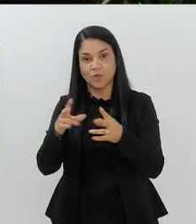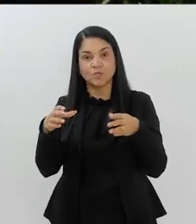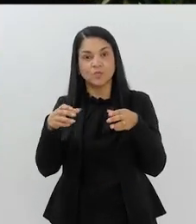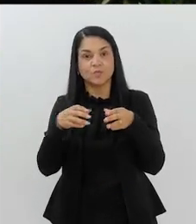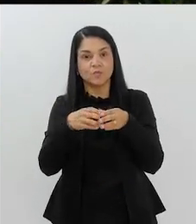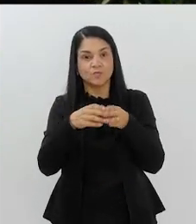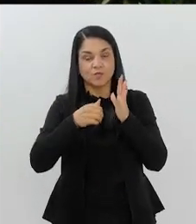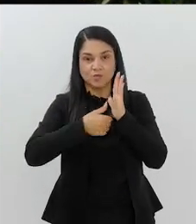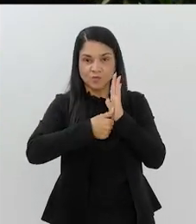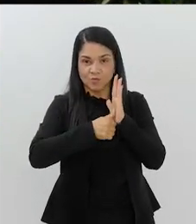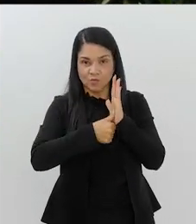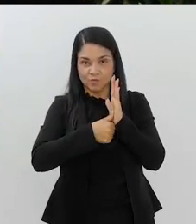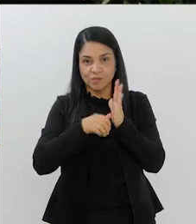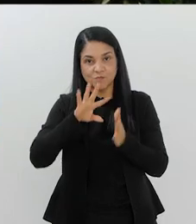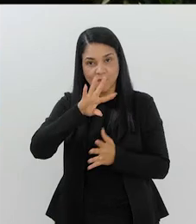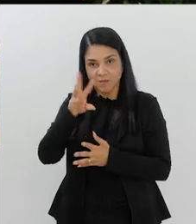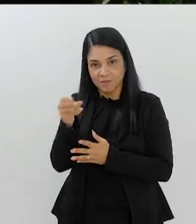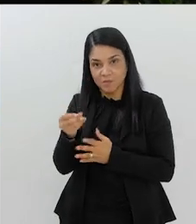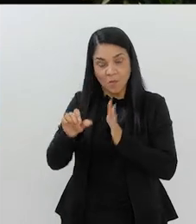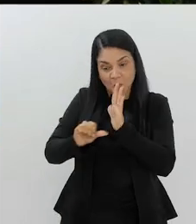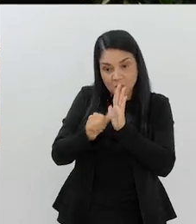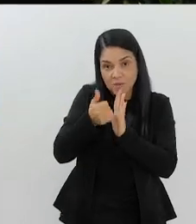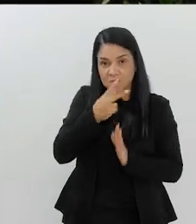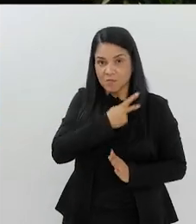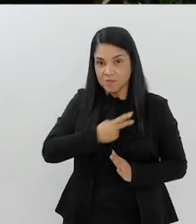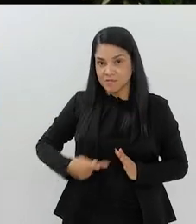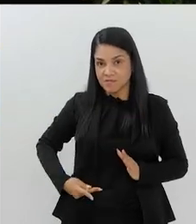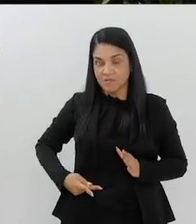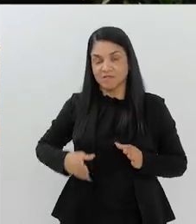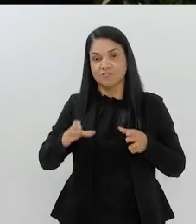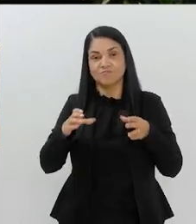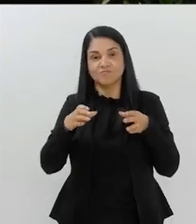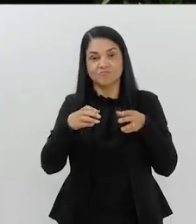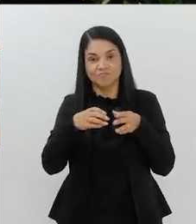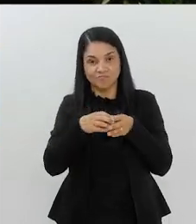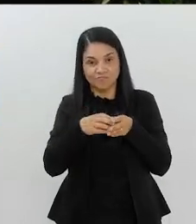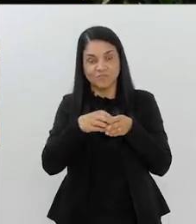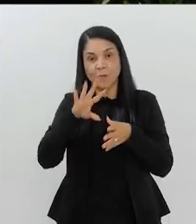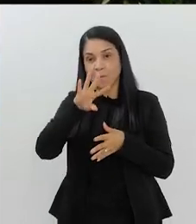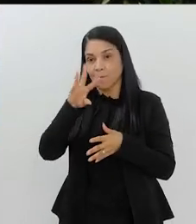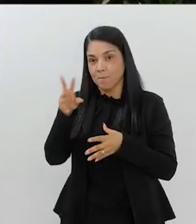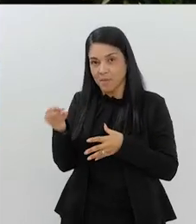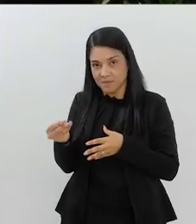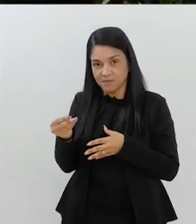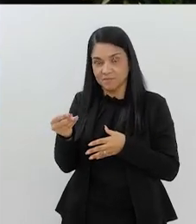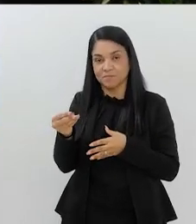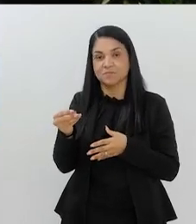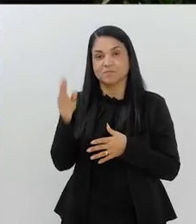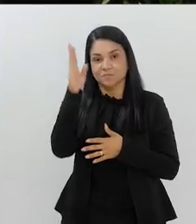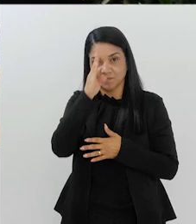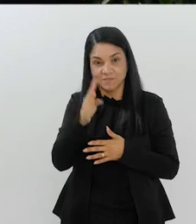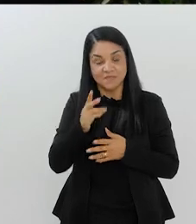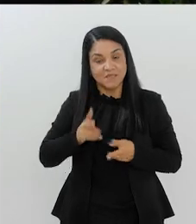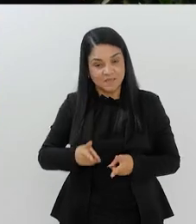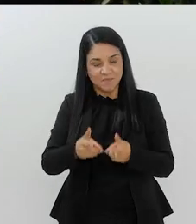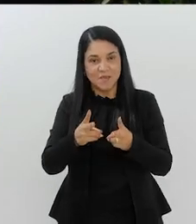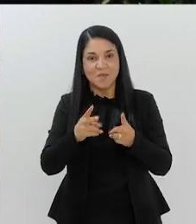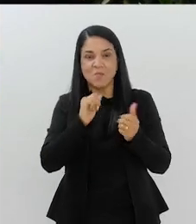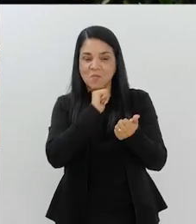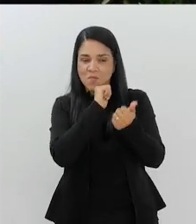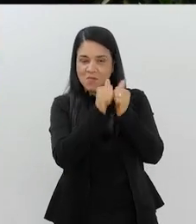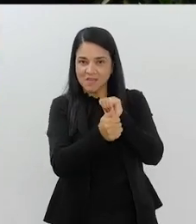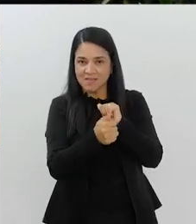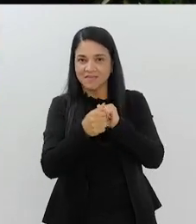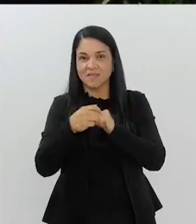Paralímpico de Clubes, foi o primeiro presidente do Comitê Paralímpico Brasileiro e o nosso eterno atleta da natação